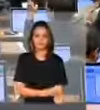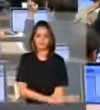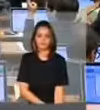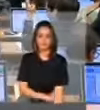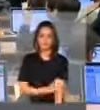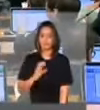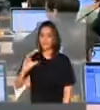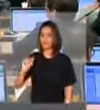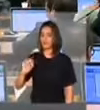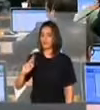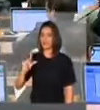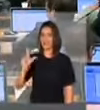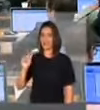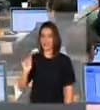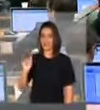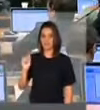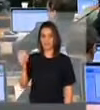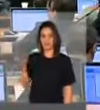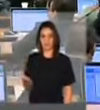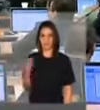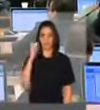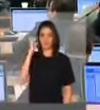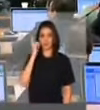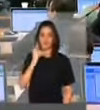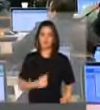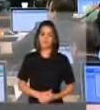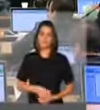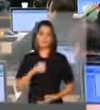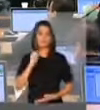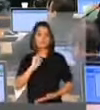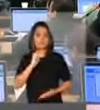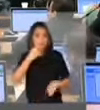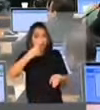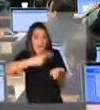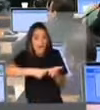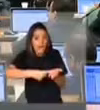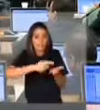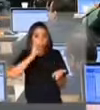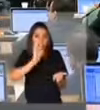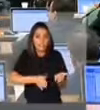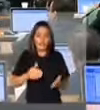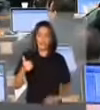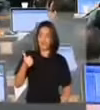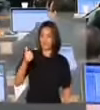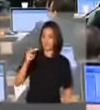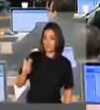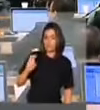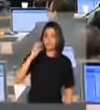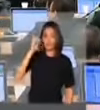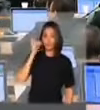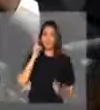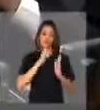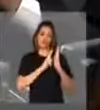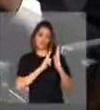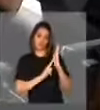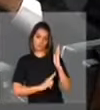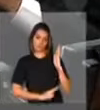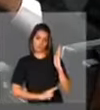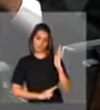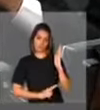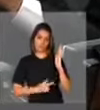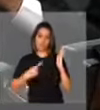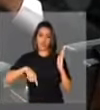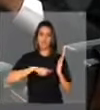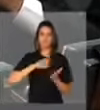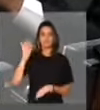Eu gostaria de ponderar uma coisa, se foi acordado que só os 15 primeiros seriam inscritos e a